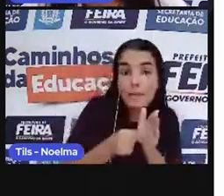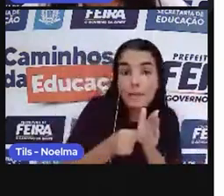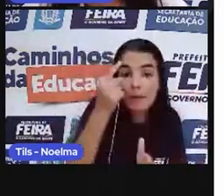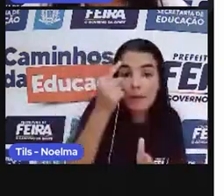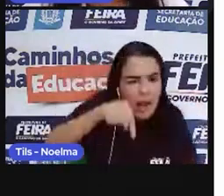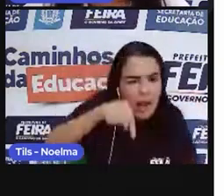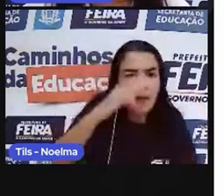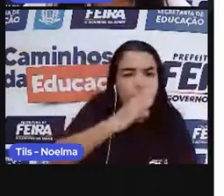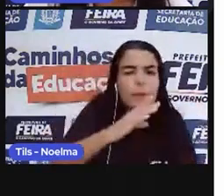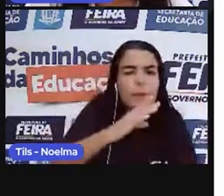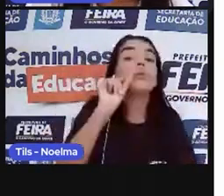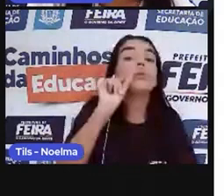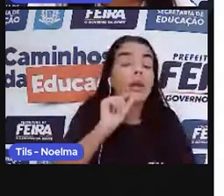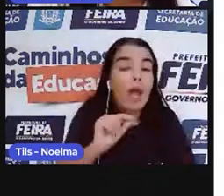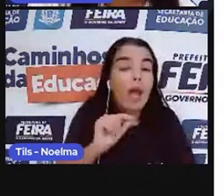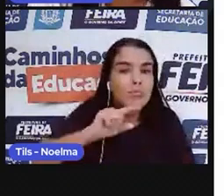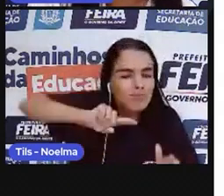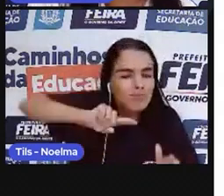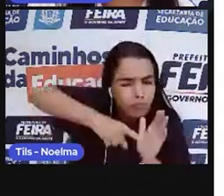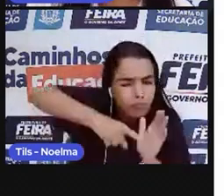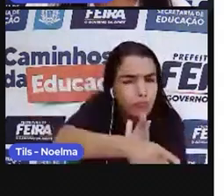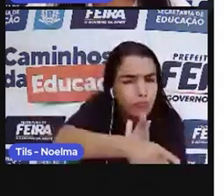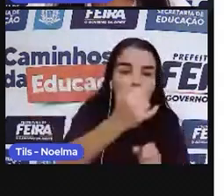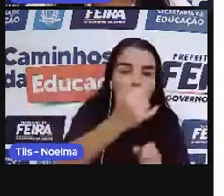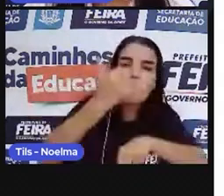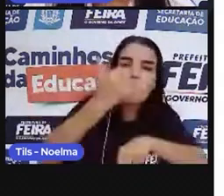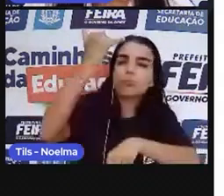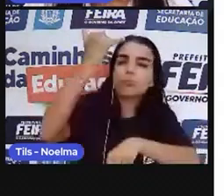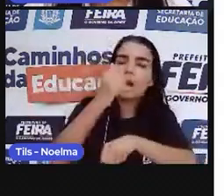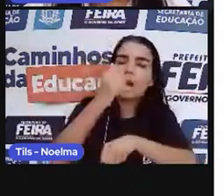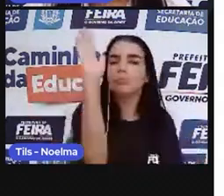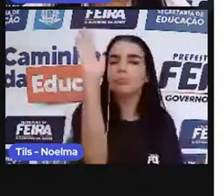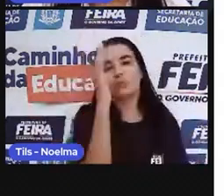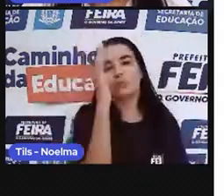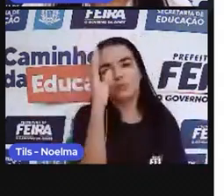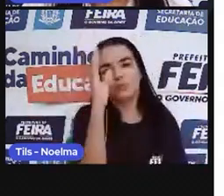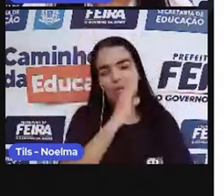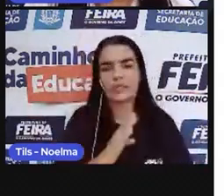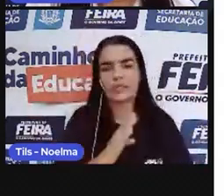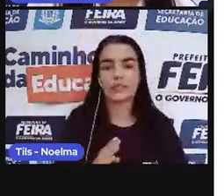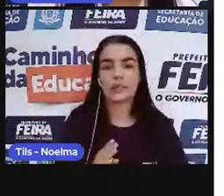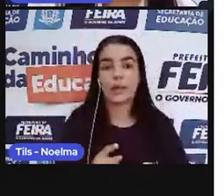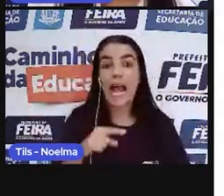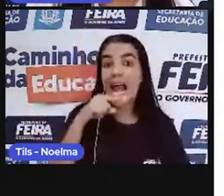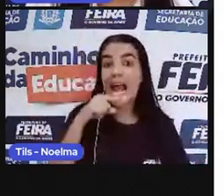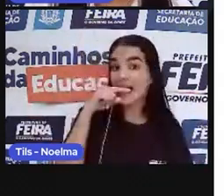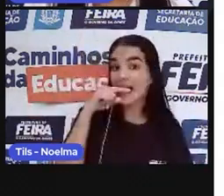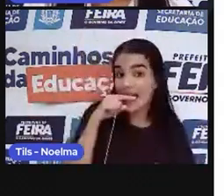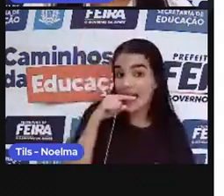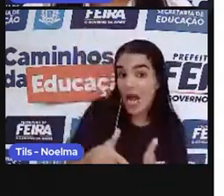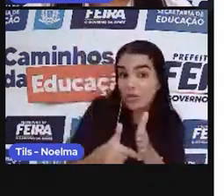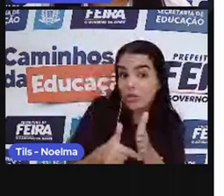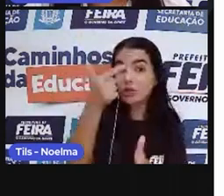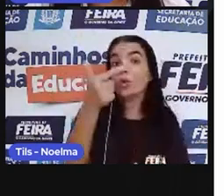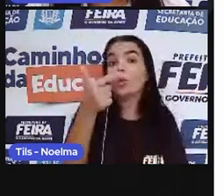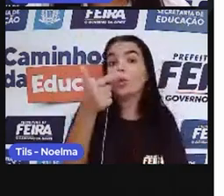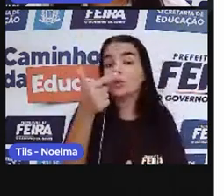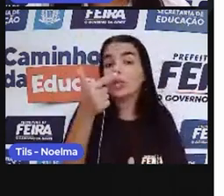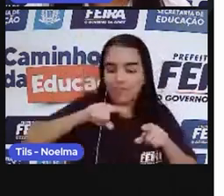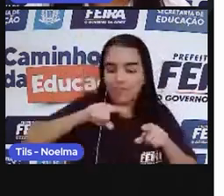econômica foi a exploração do pau-brasil. A cana-de-açúcar foi a segunda atividade